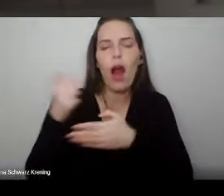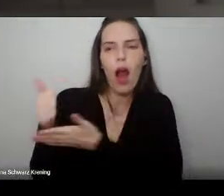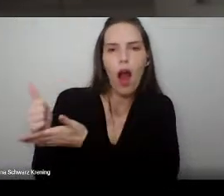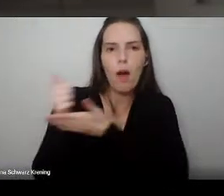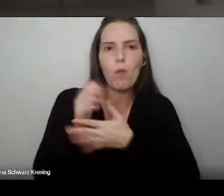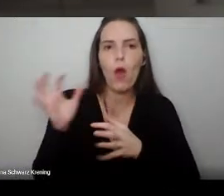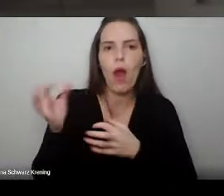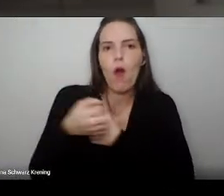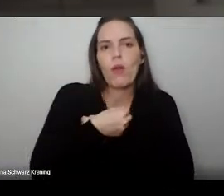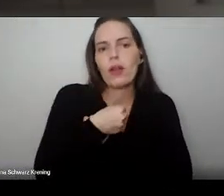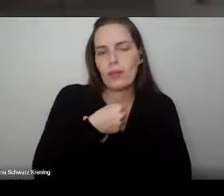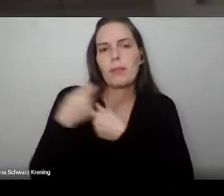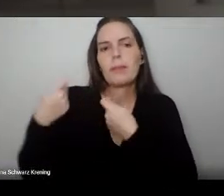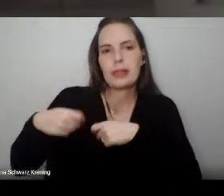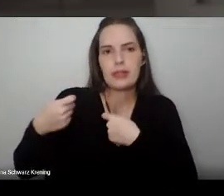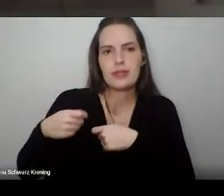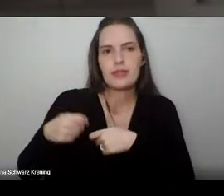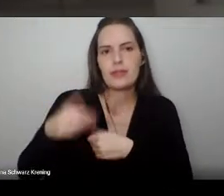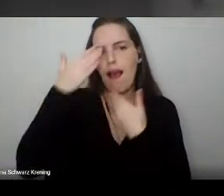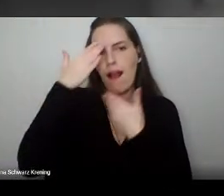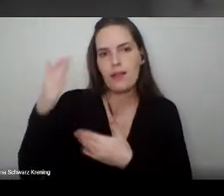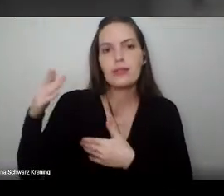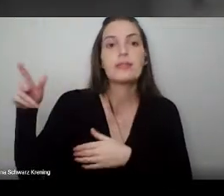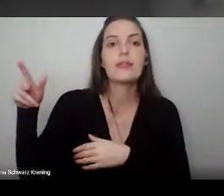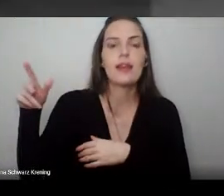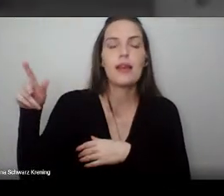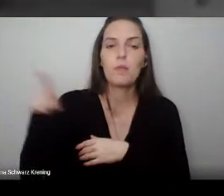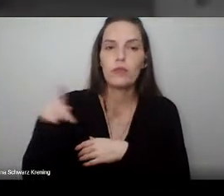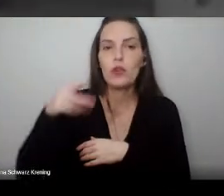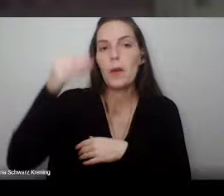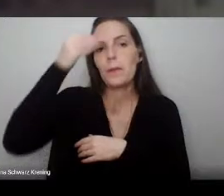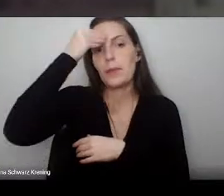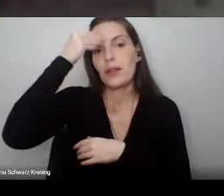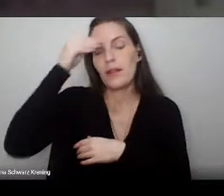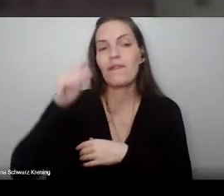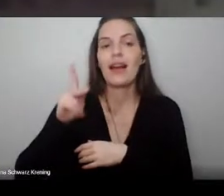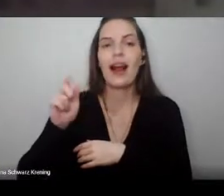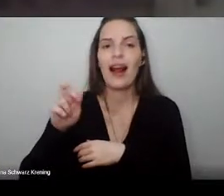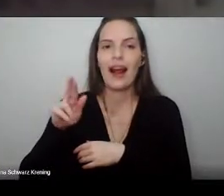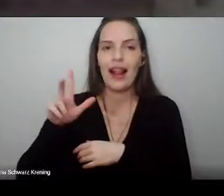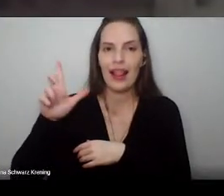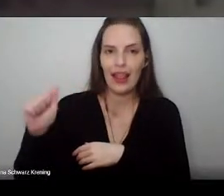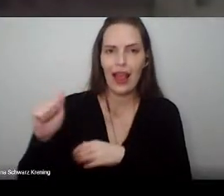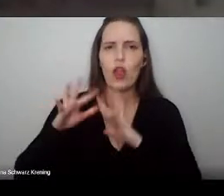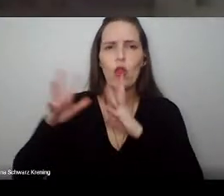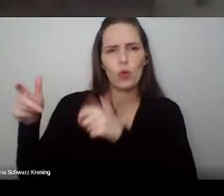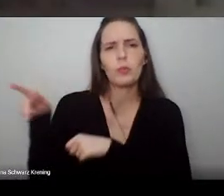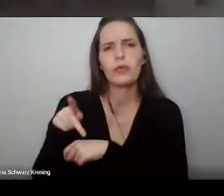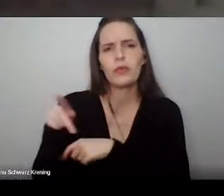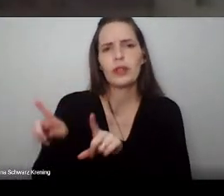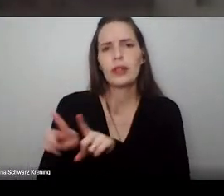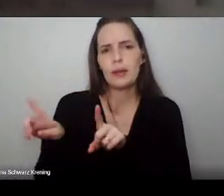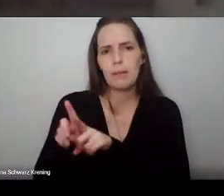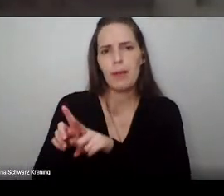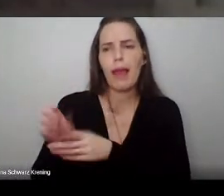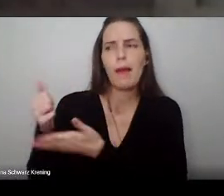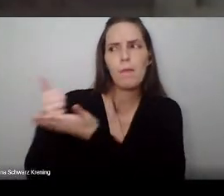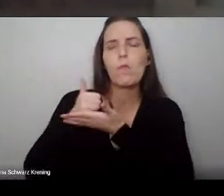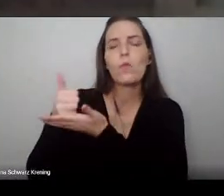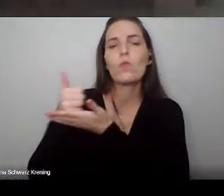de agradecer a todos os nossos mestres, em especial a nossa paranípe, professora Carla, e o apoio e preocupação constante com o nosso aprendizado.